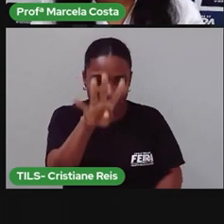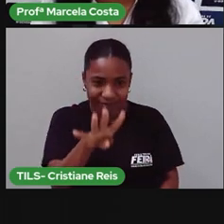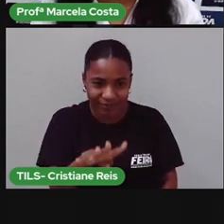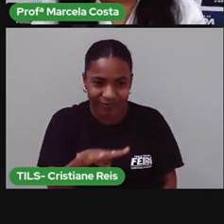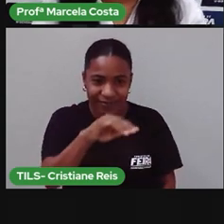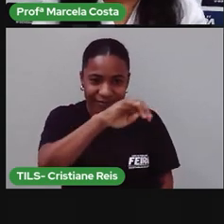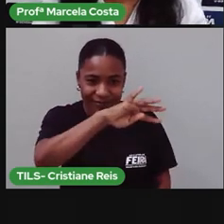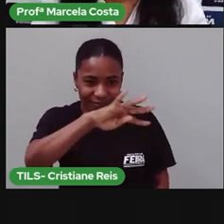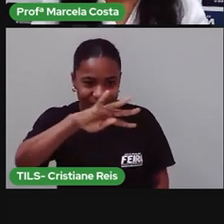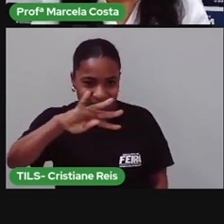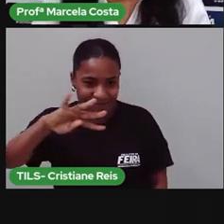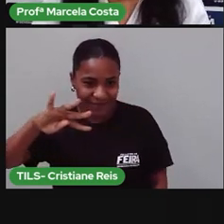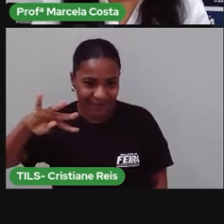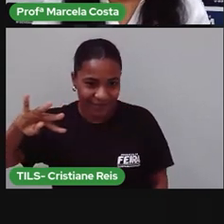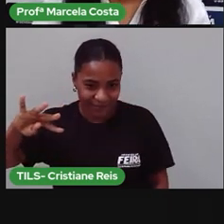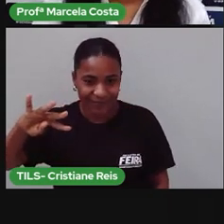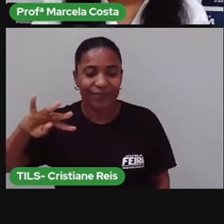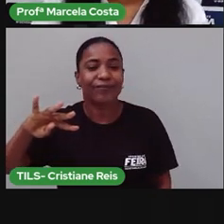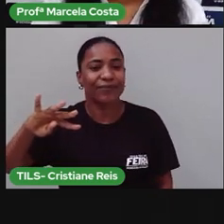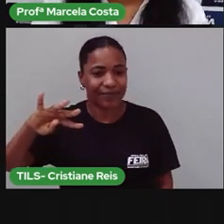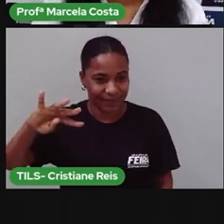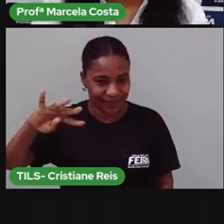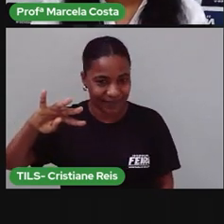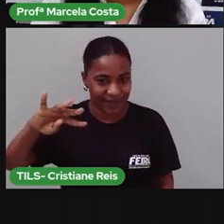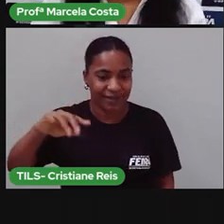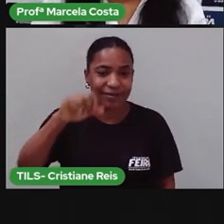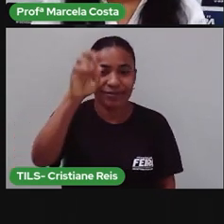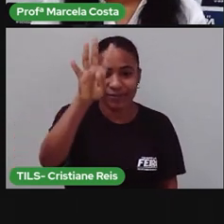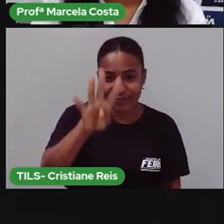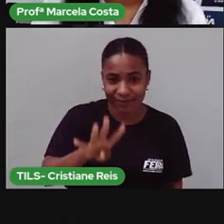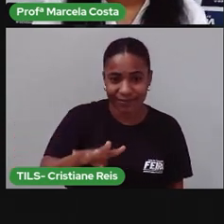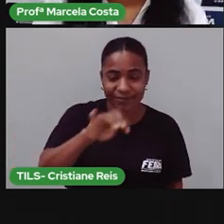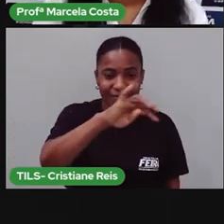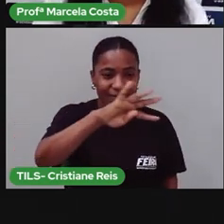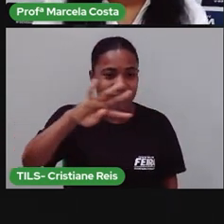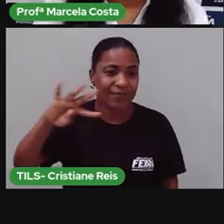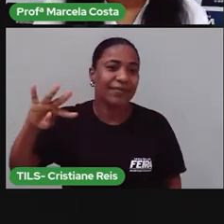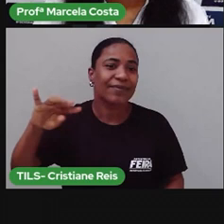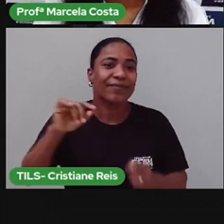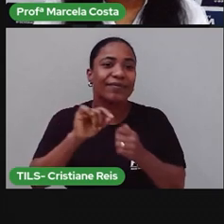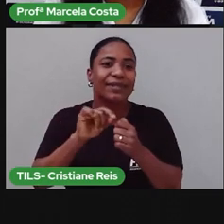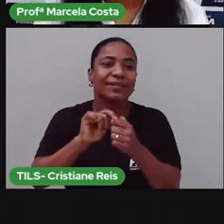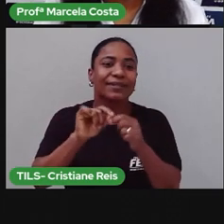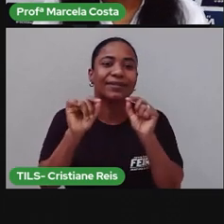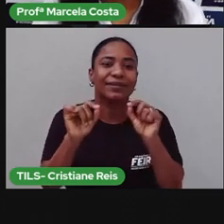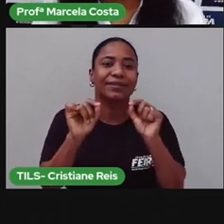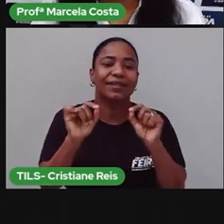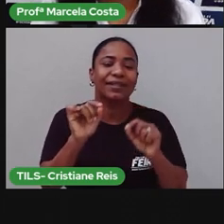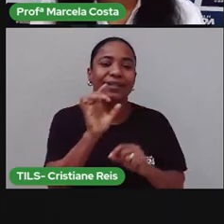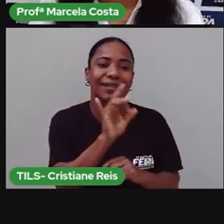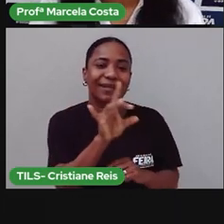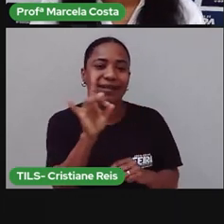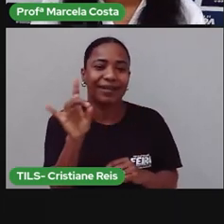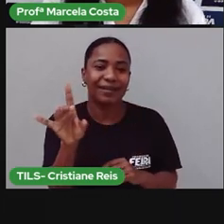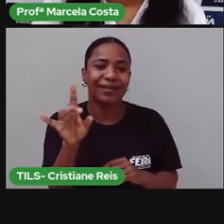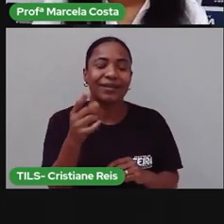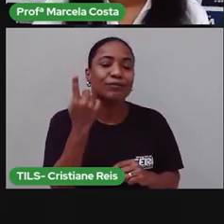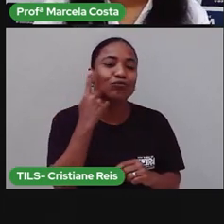tabela. E aí, nessa tabela, você vai colocar cada dia da semana.